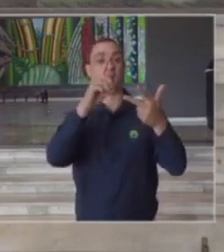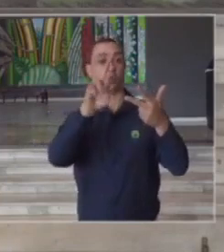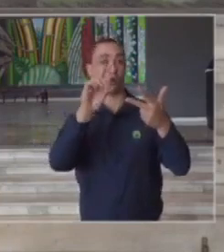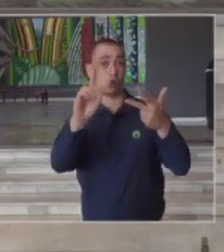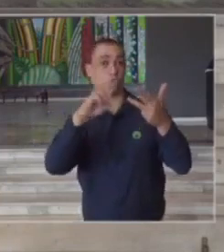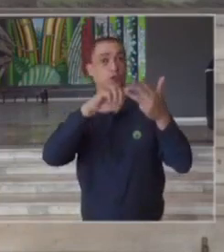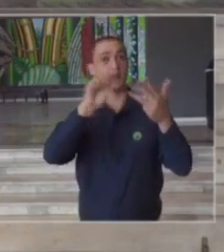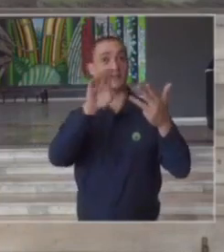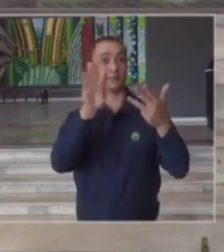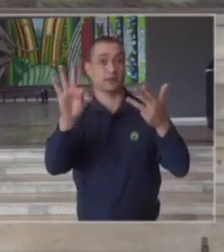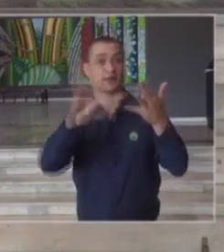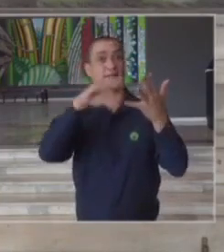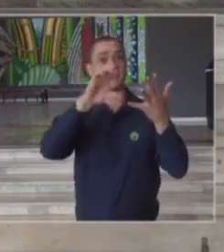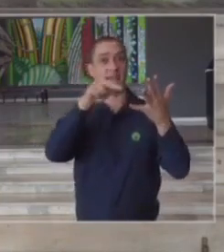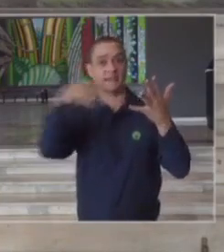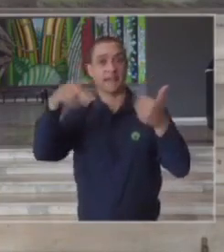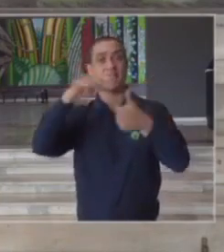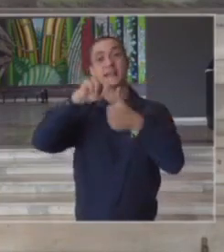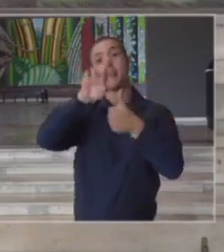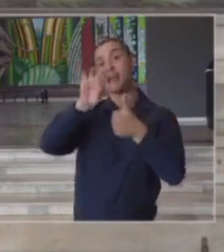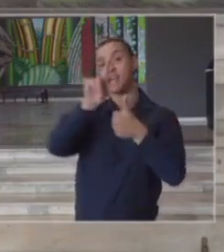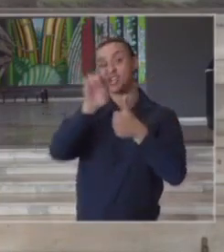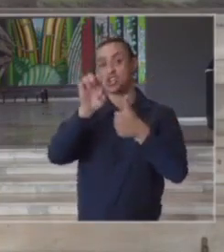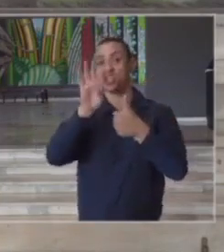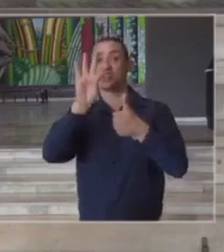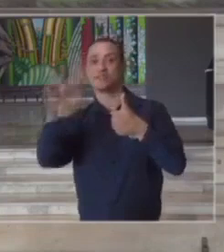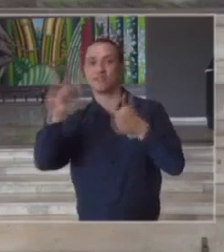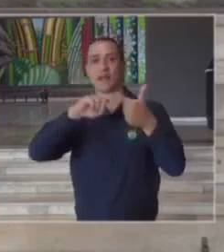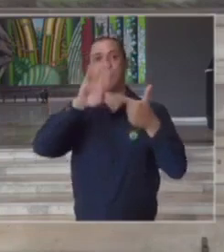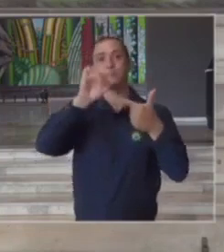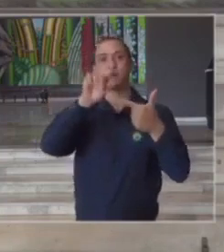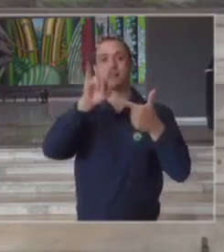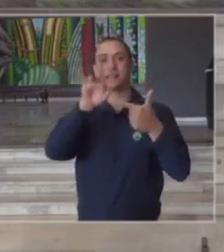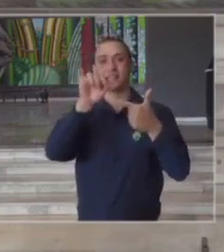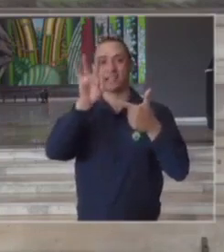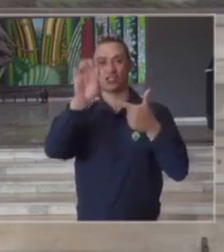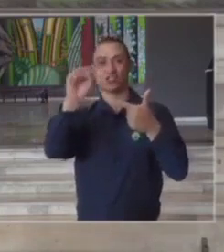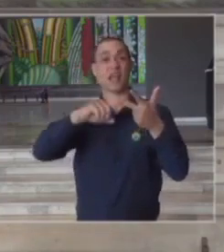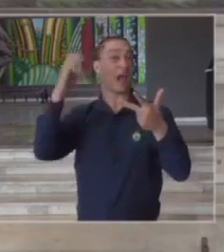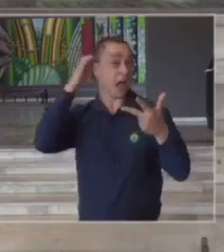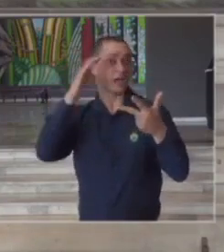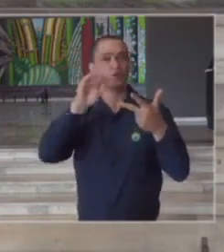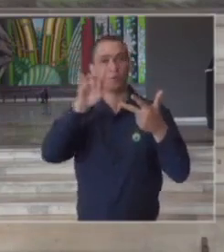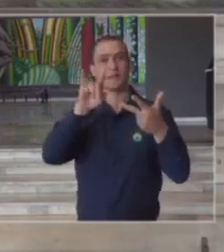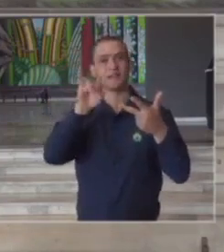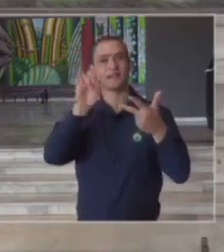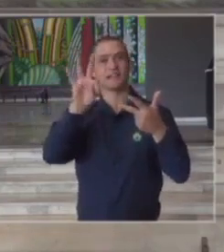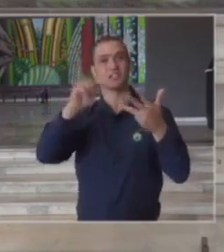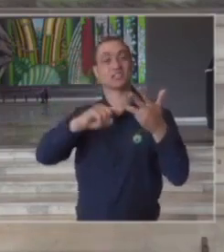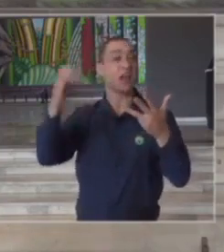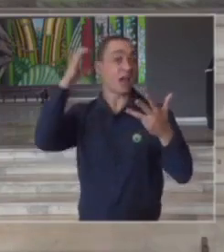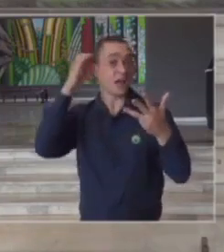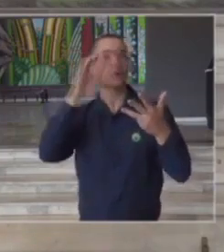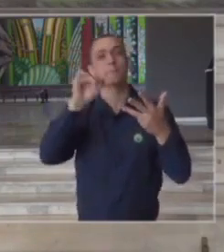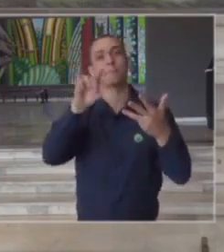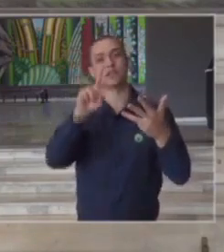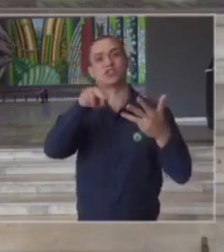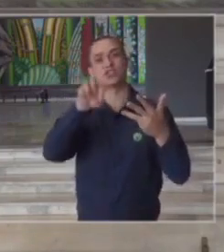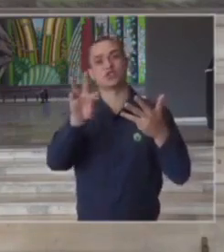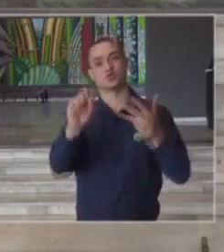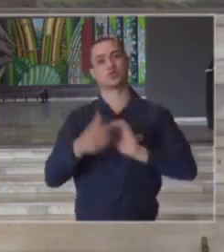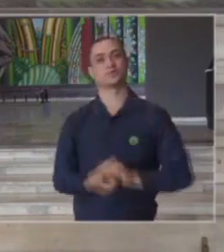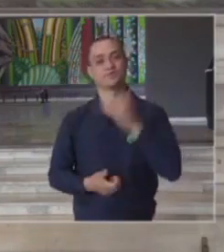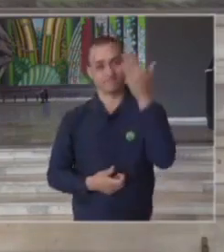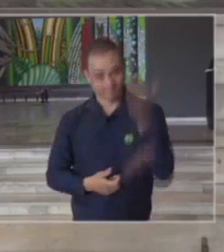a CNN a Rede TV a TV Bandeirantes a Rádio Bandeirantes e a Rádio Band News a